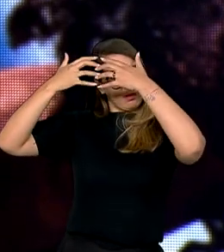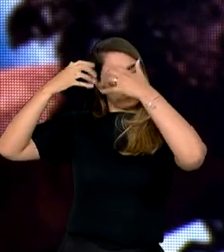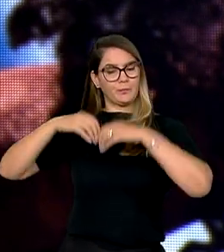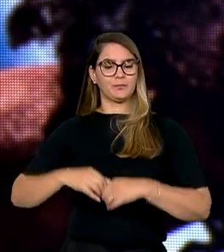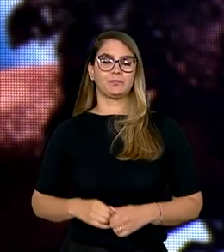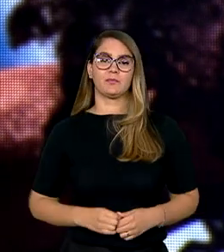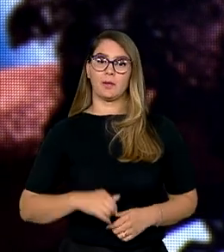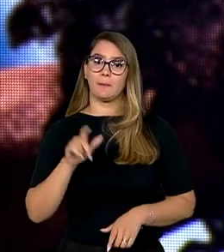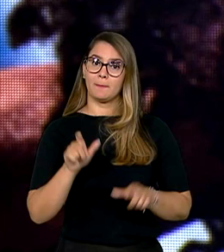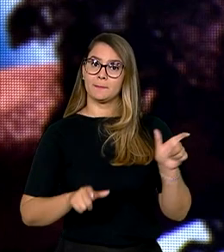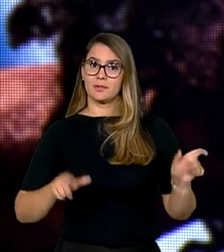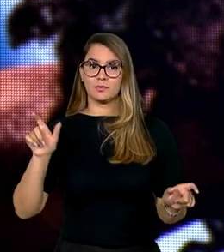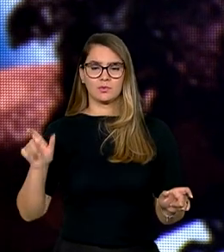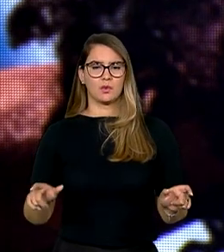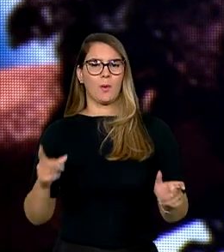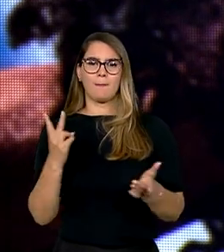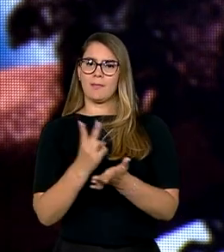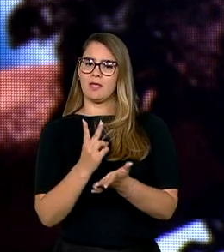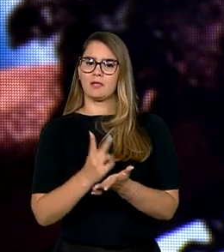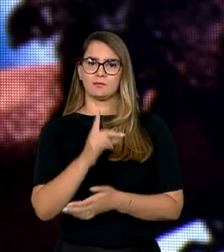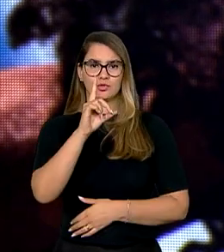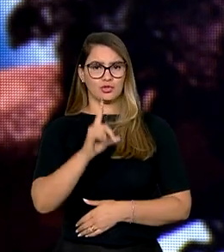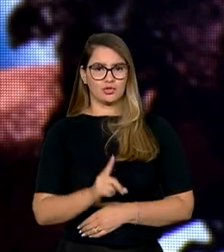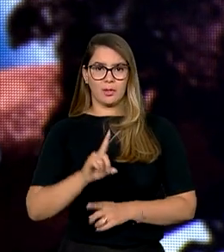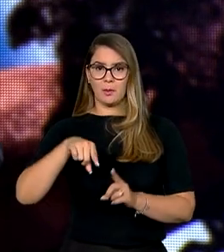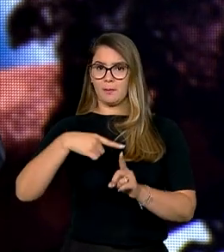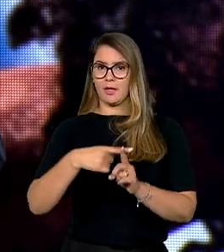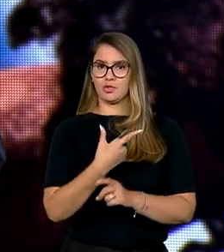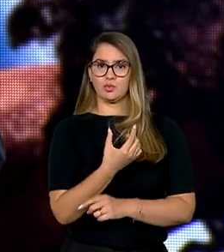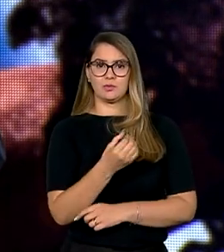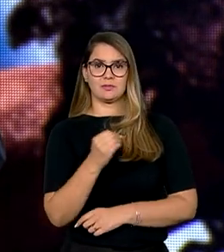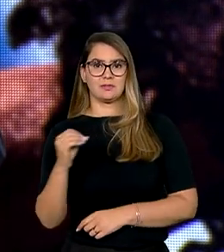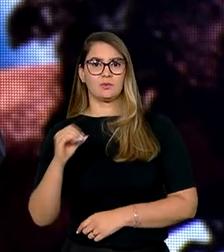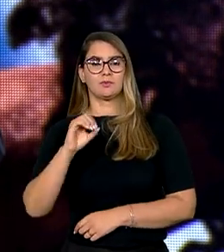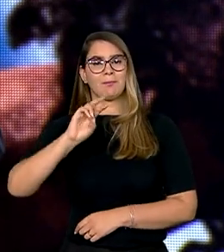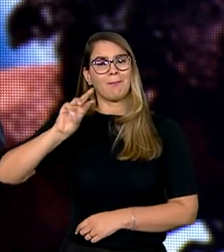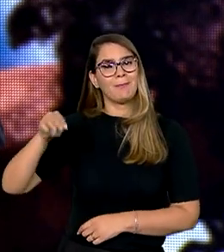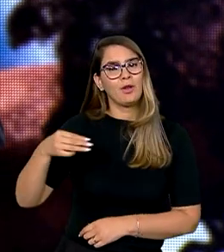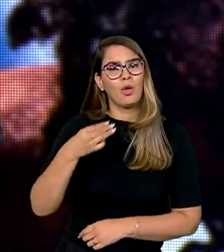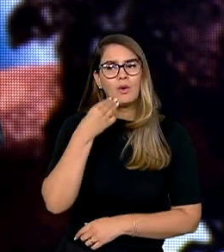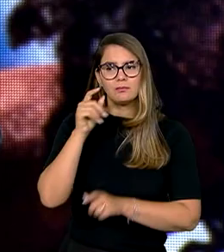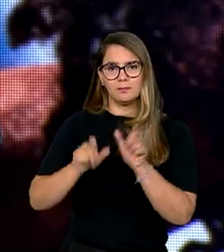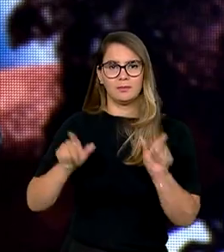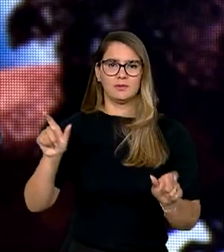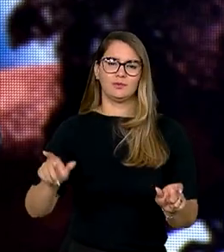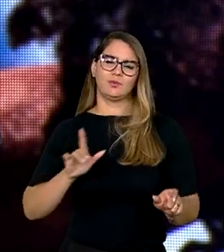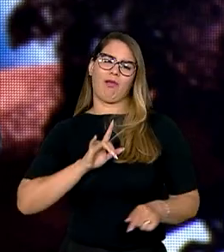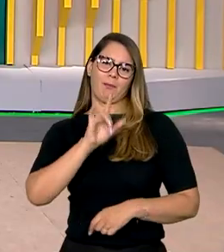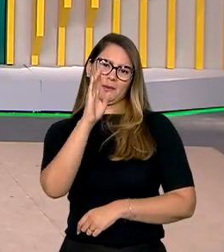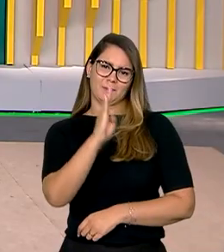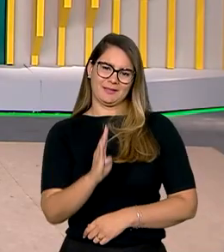Pessoas com os mesmos direitos dos mais de 200 milhões de habitantes do nosso querido país.